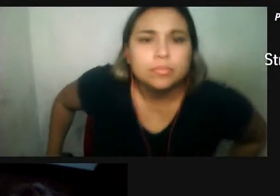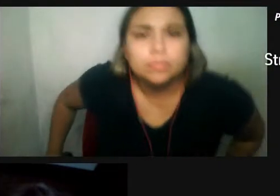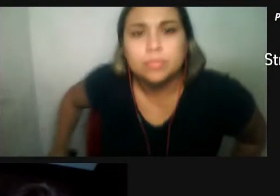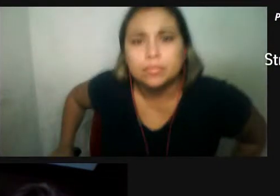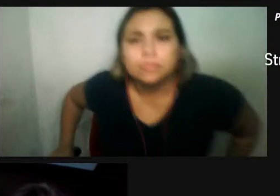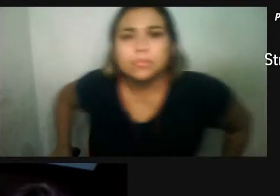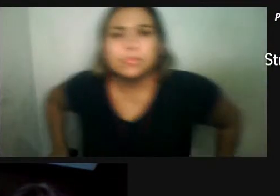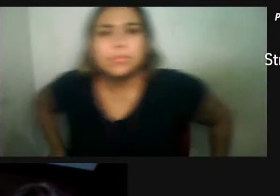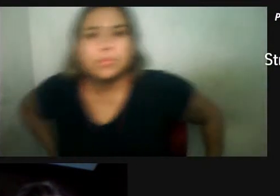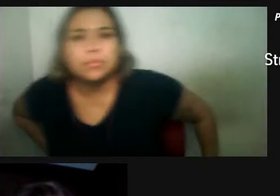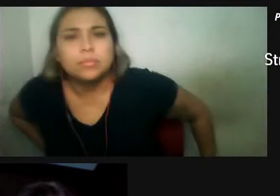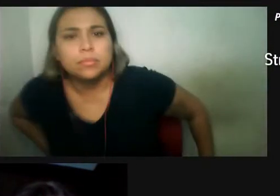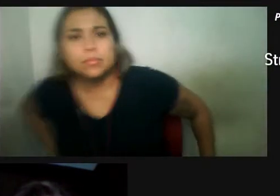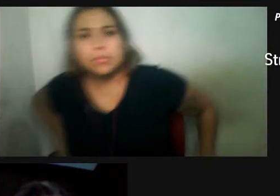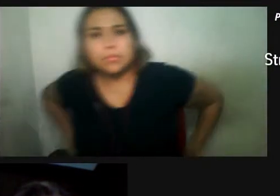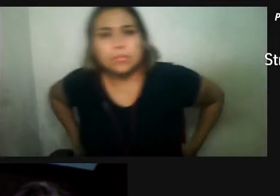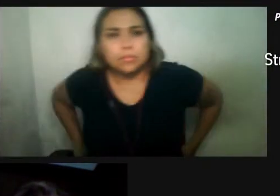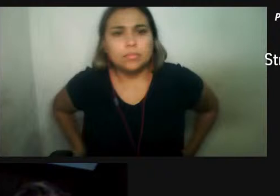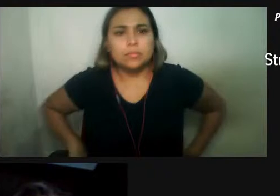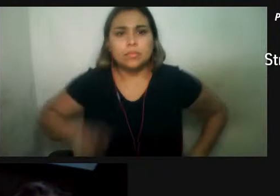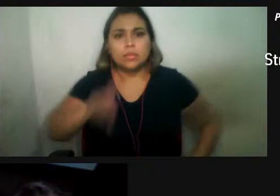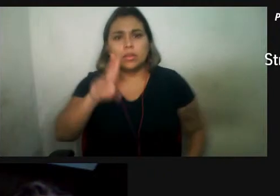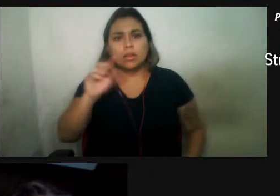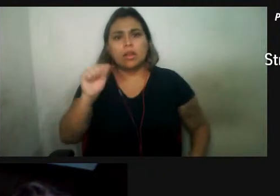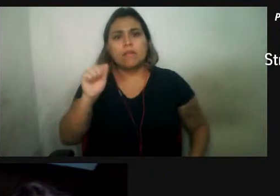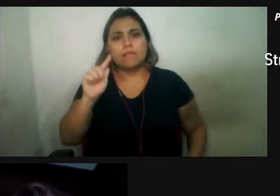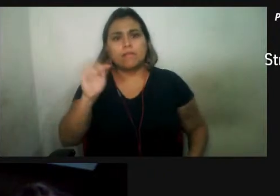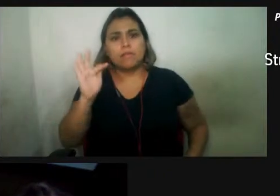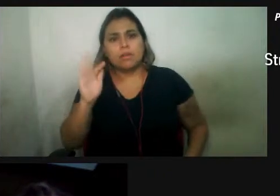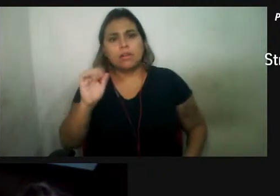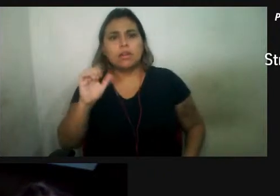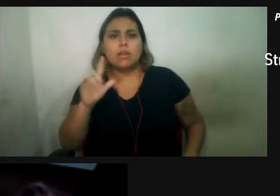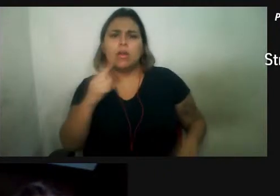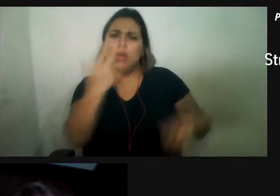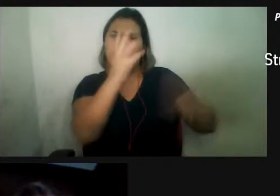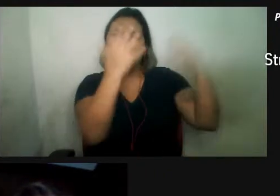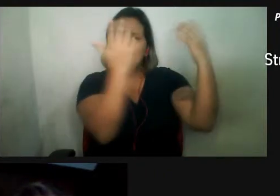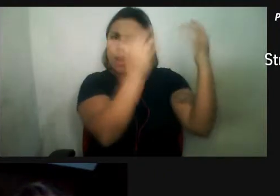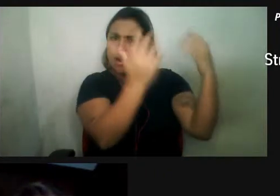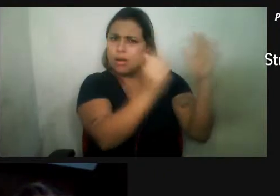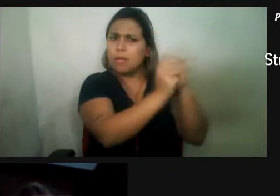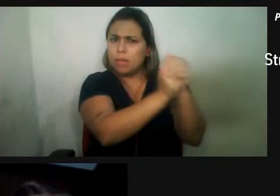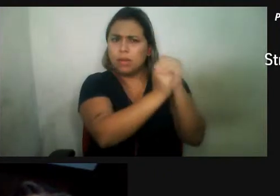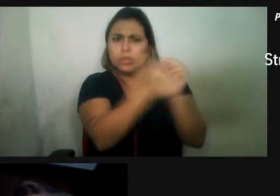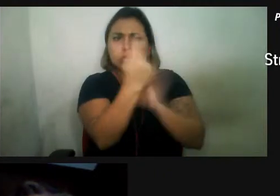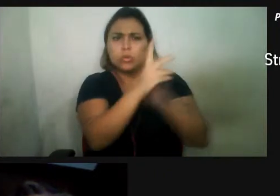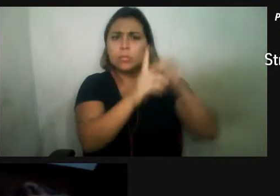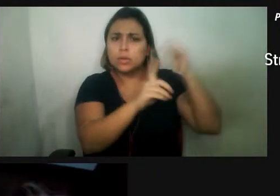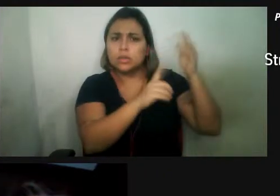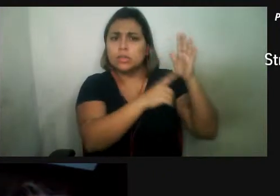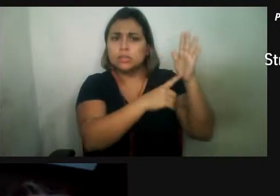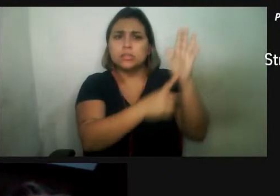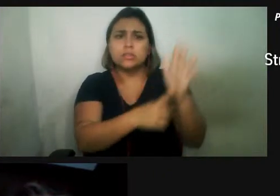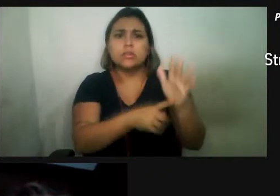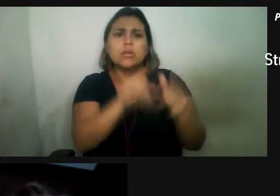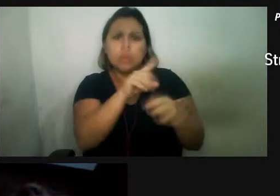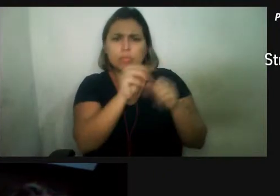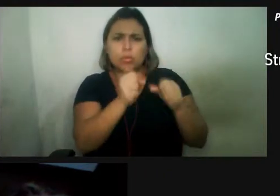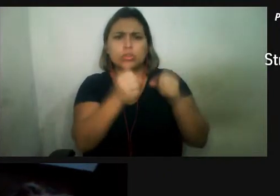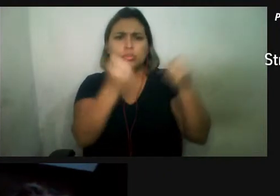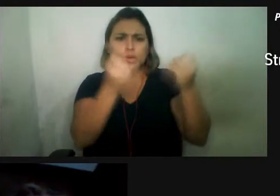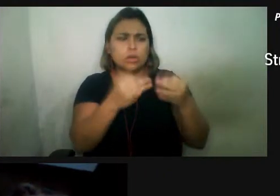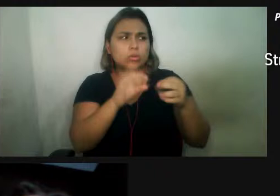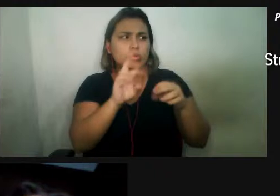A próxima é de Rafael Ferraz. Parabéns pela apresentação. Você pode comentar um pouco sobre a evolução dos grandes cetáceos? Como eram os seus